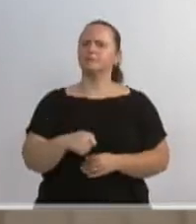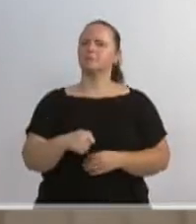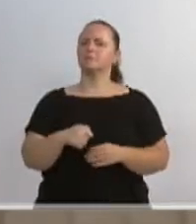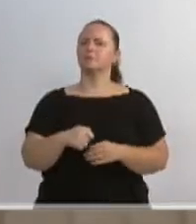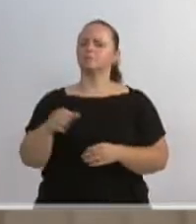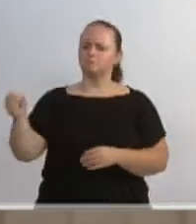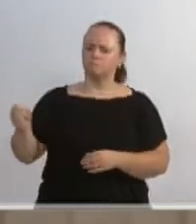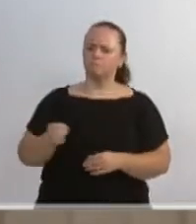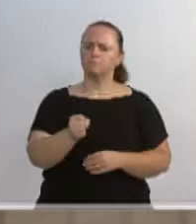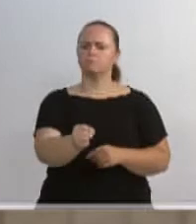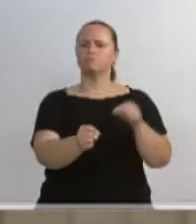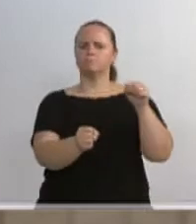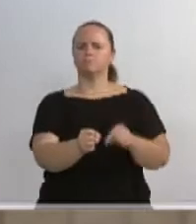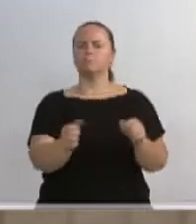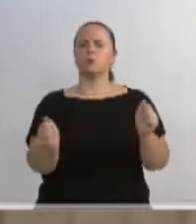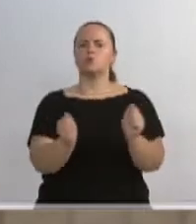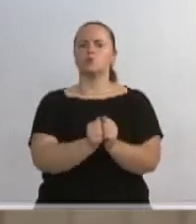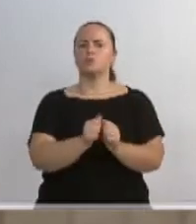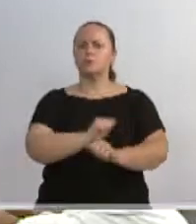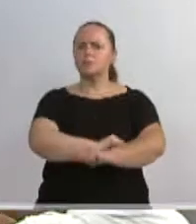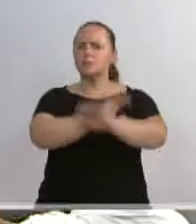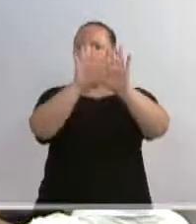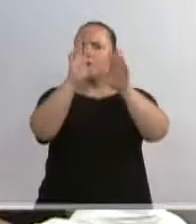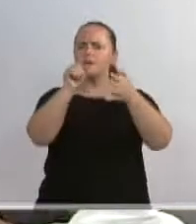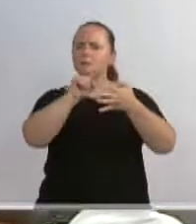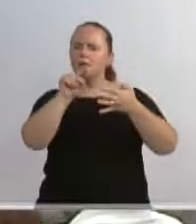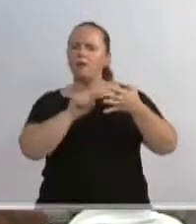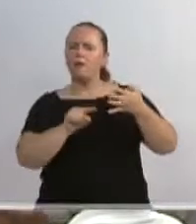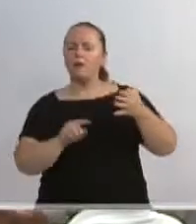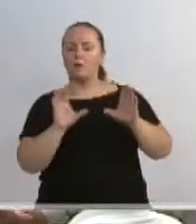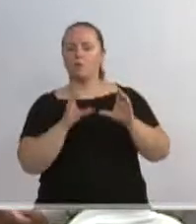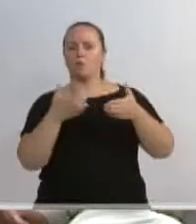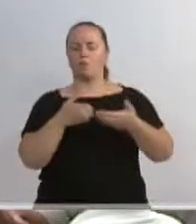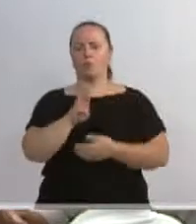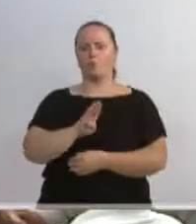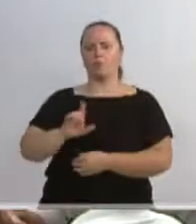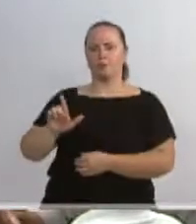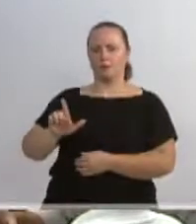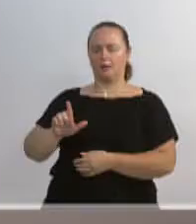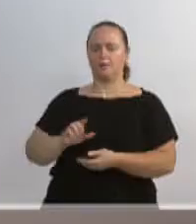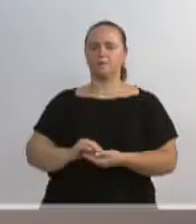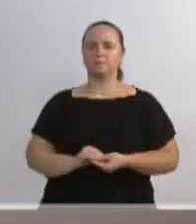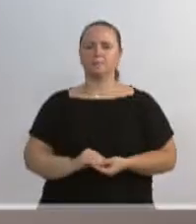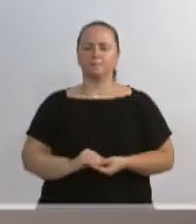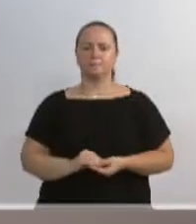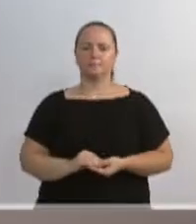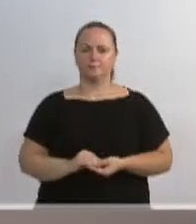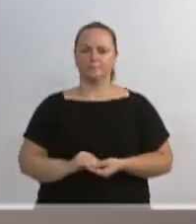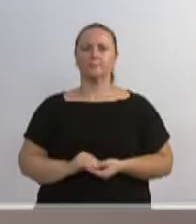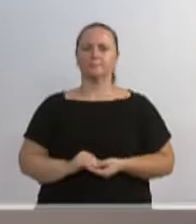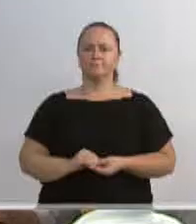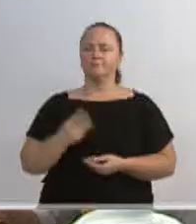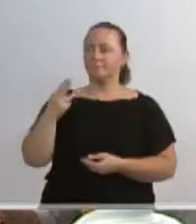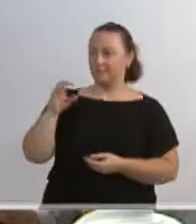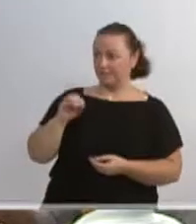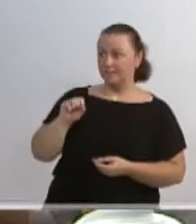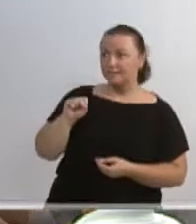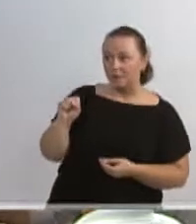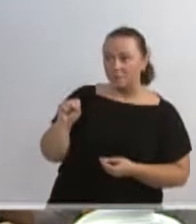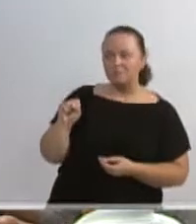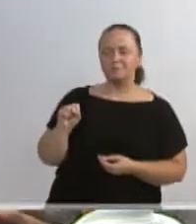à posse para dar esclarecimentos para a nossa comunidade. O vereador Marcos Arrosa lhe concedo mais 30 segundos.